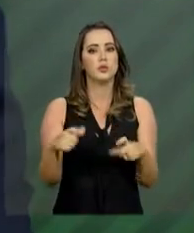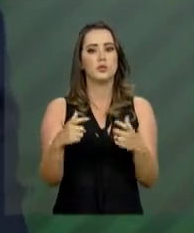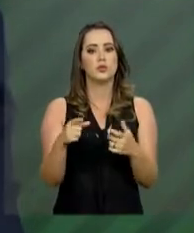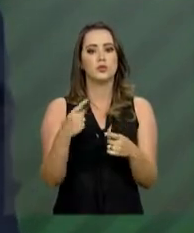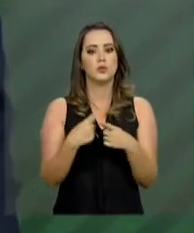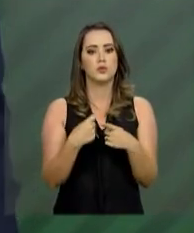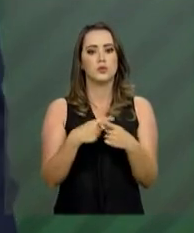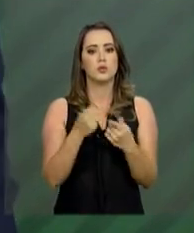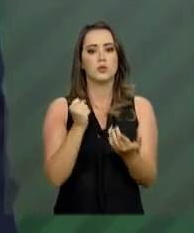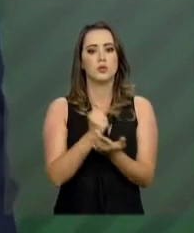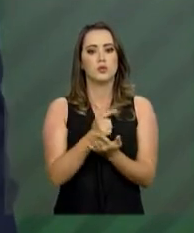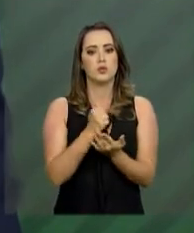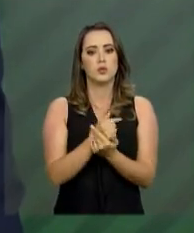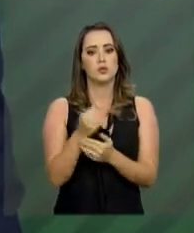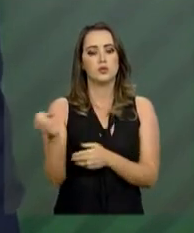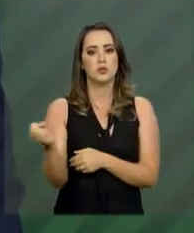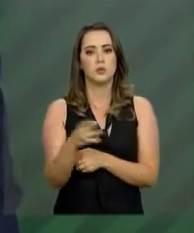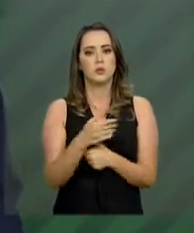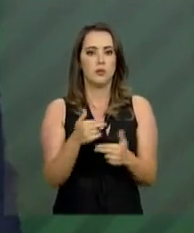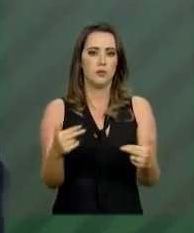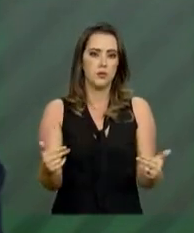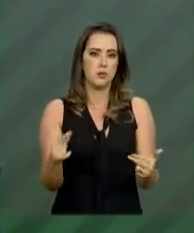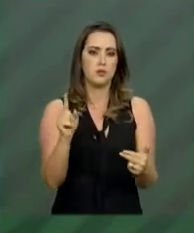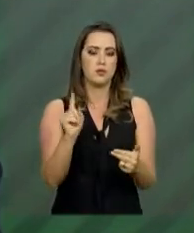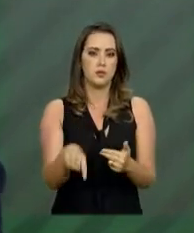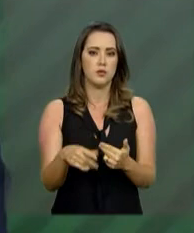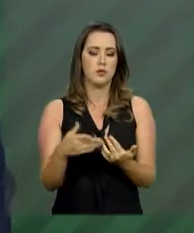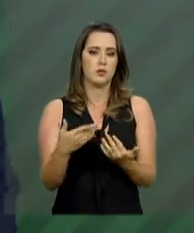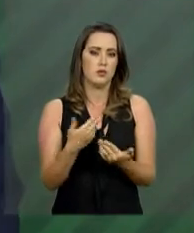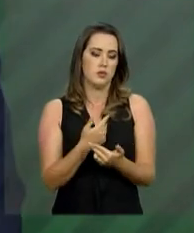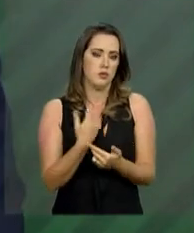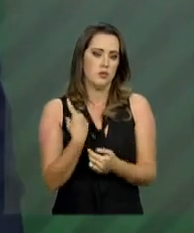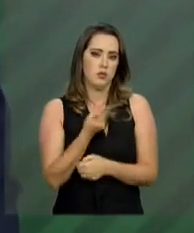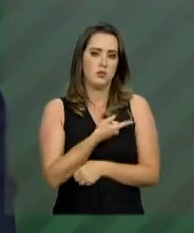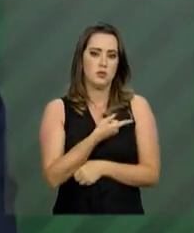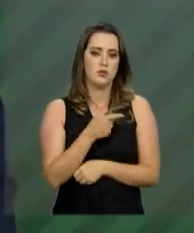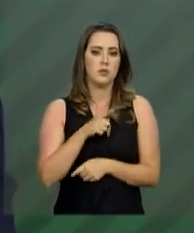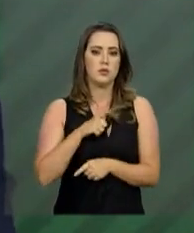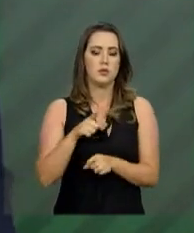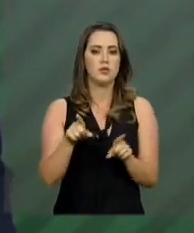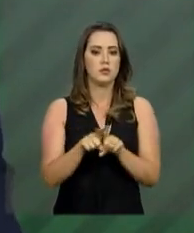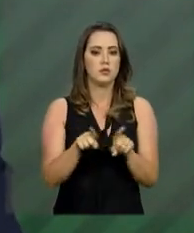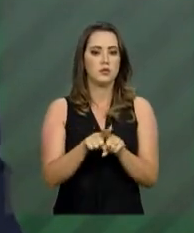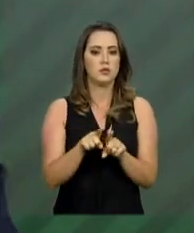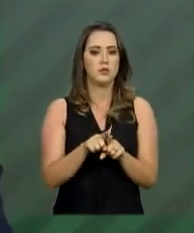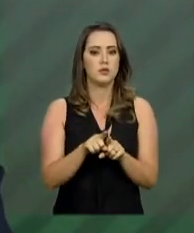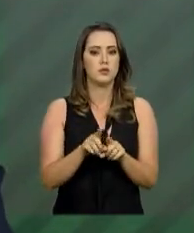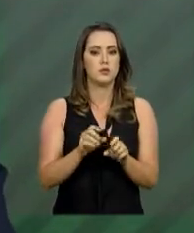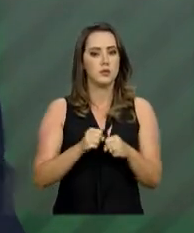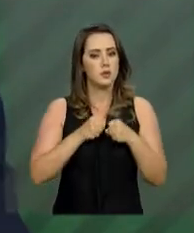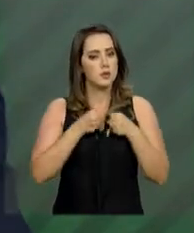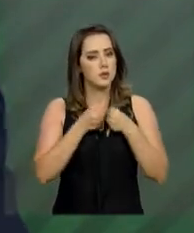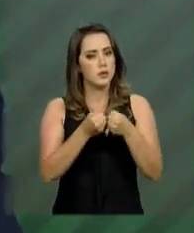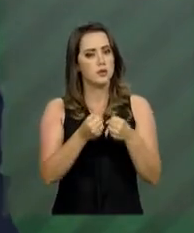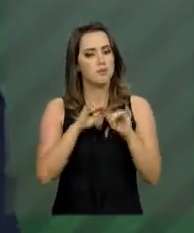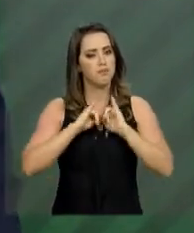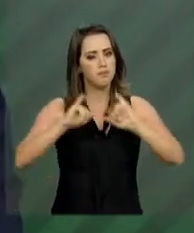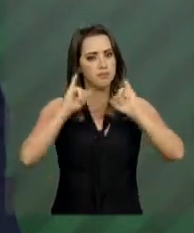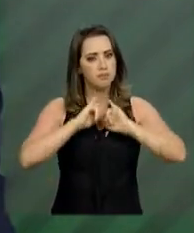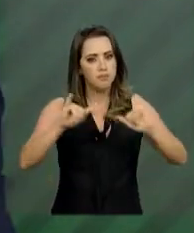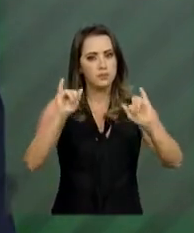de aquisição de novos acervos, enfim. E nós também empreenderemos uma campanha